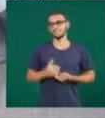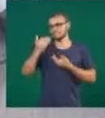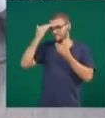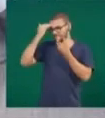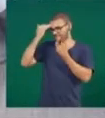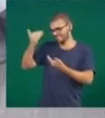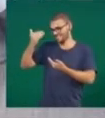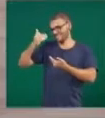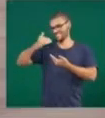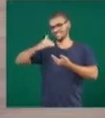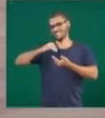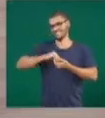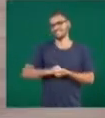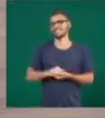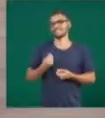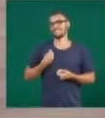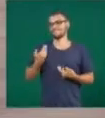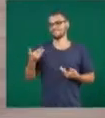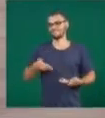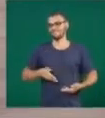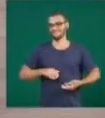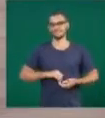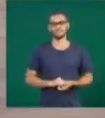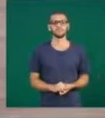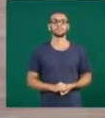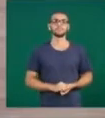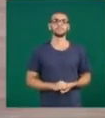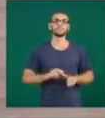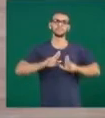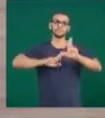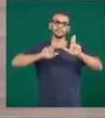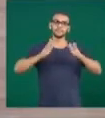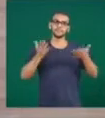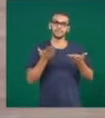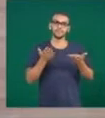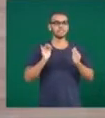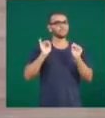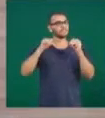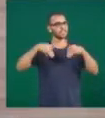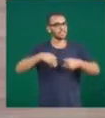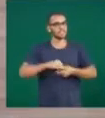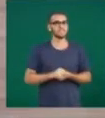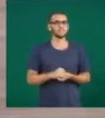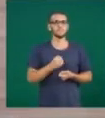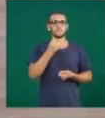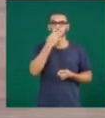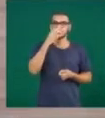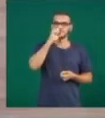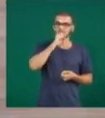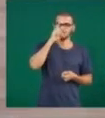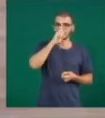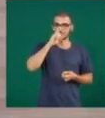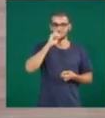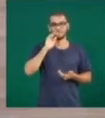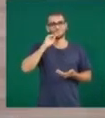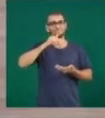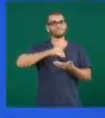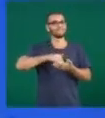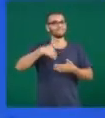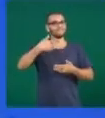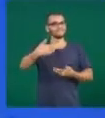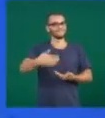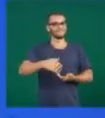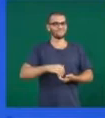obrigada por estar aqui. O TVO Notícias de hoje termina agora. Um ótimo fim de semana para você e até mais.